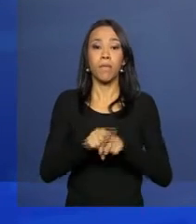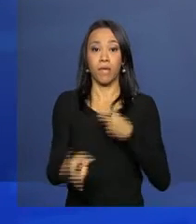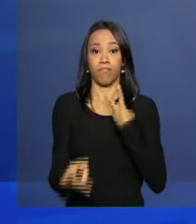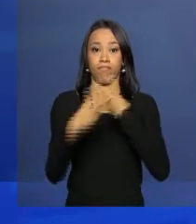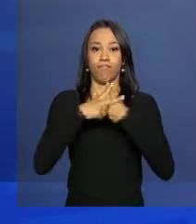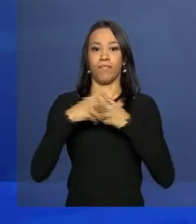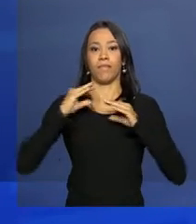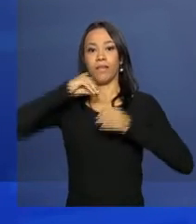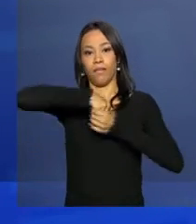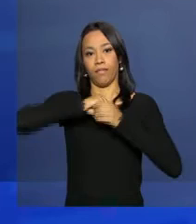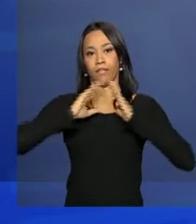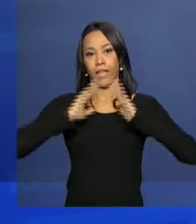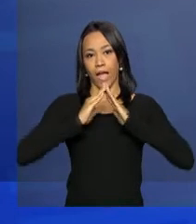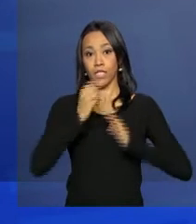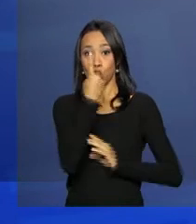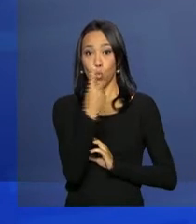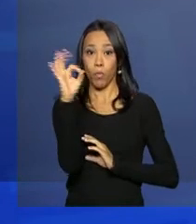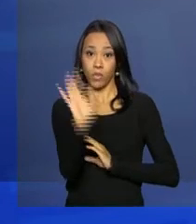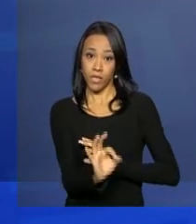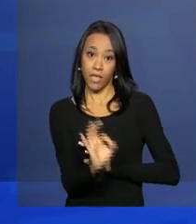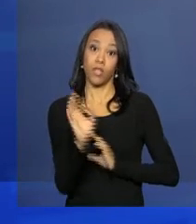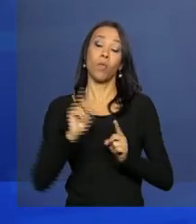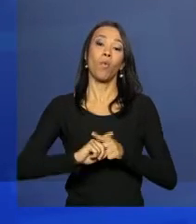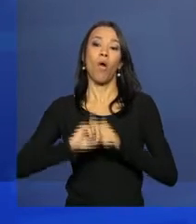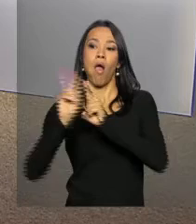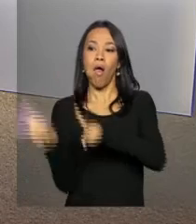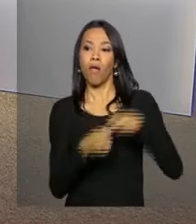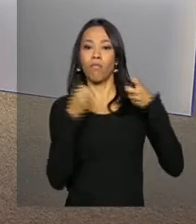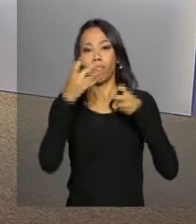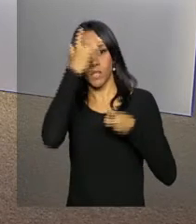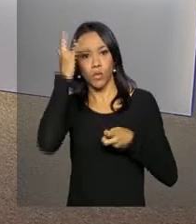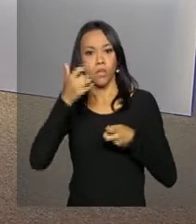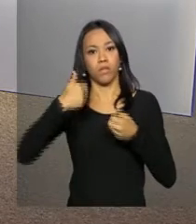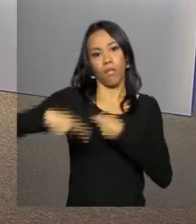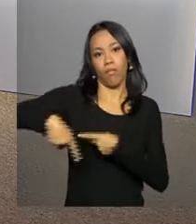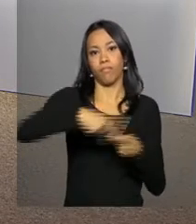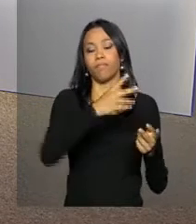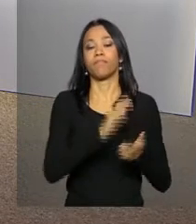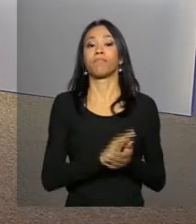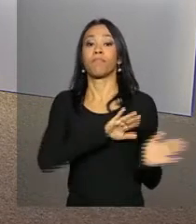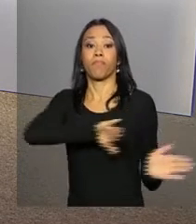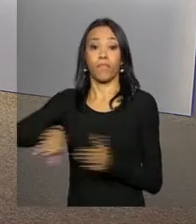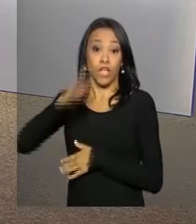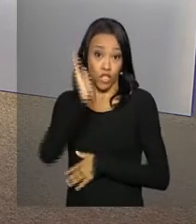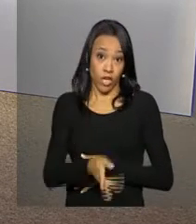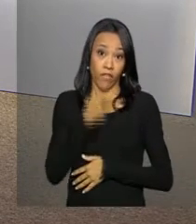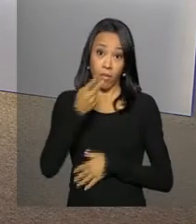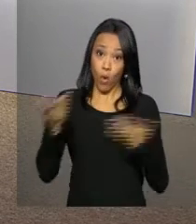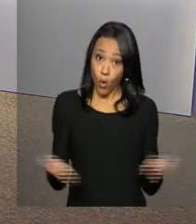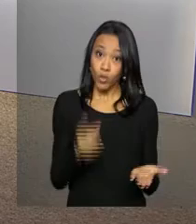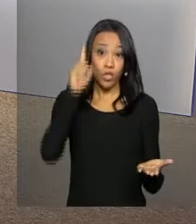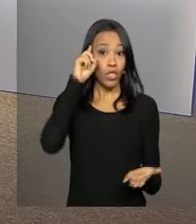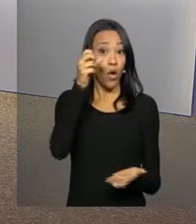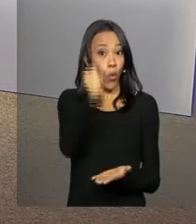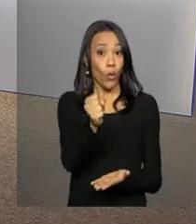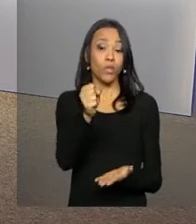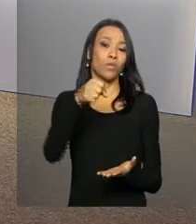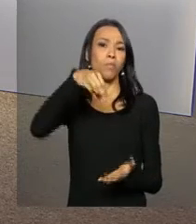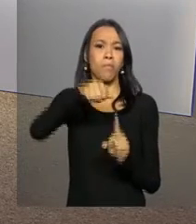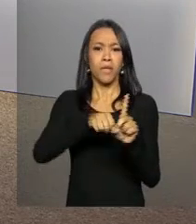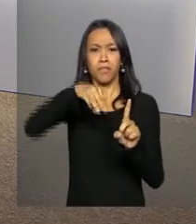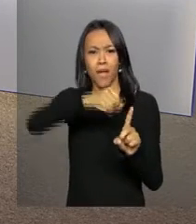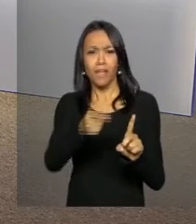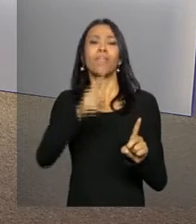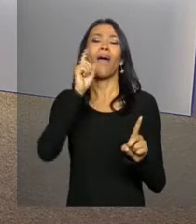privado e menos de 1% por tráfico de pessoas. E como nós já falamos, hoje, 8 de março, é o Dia